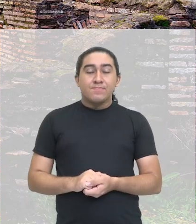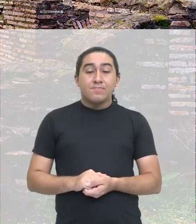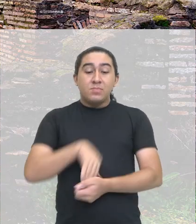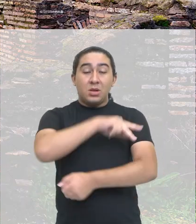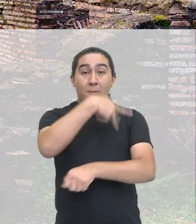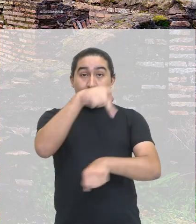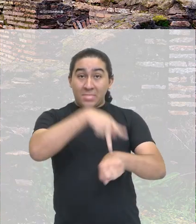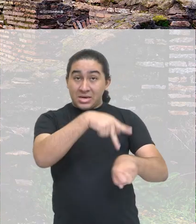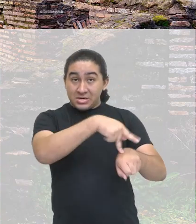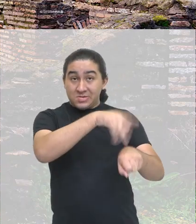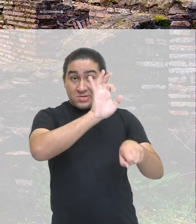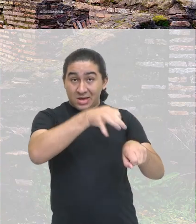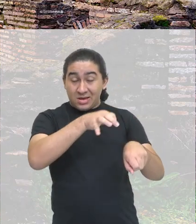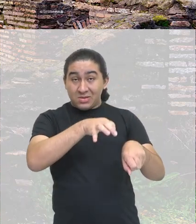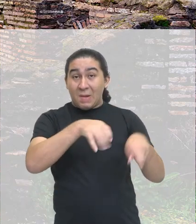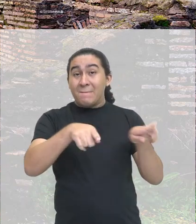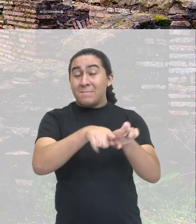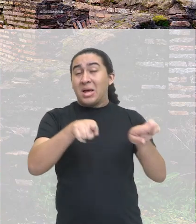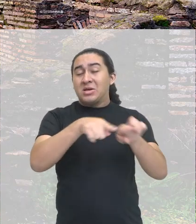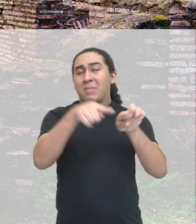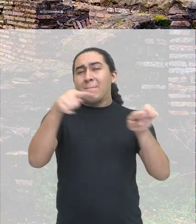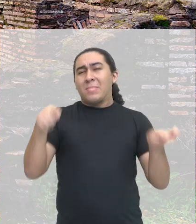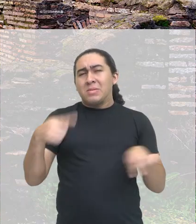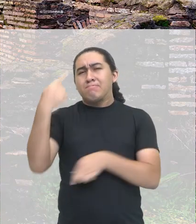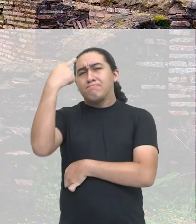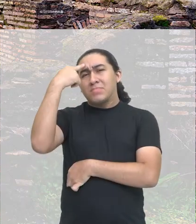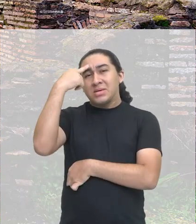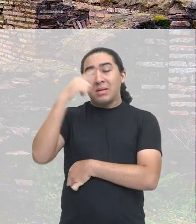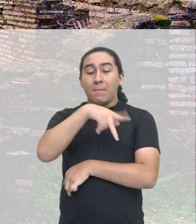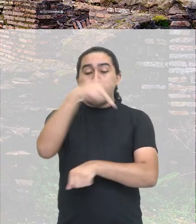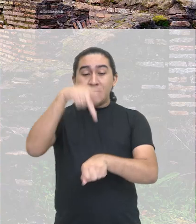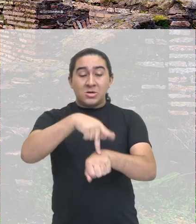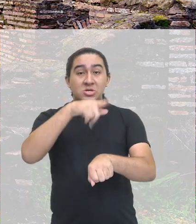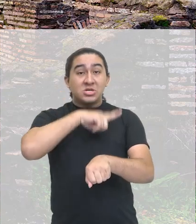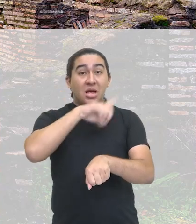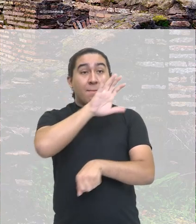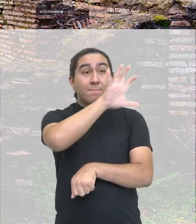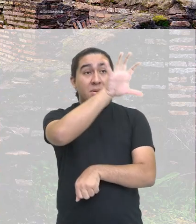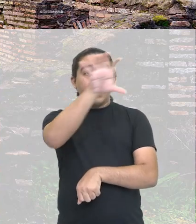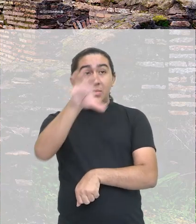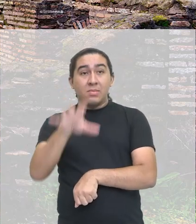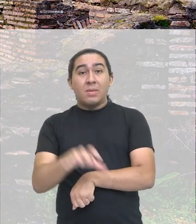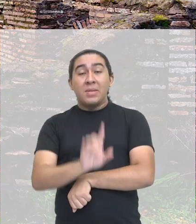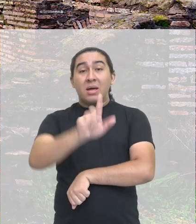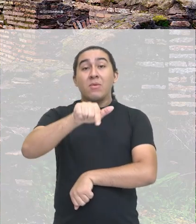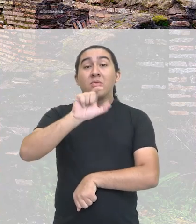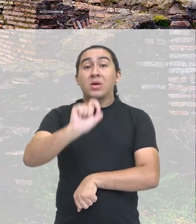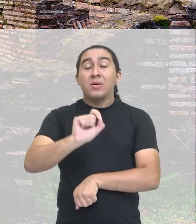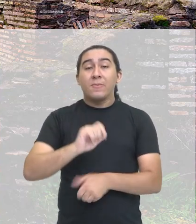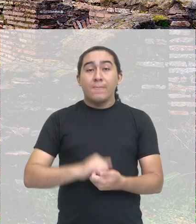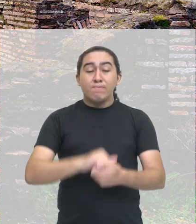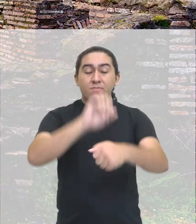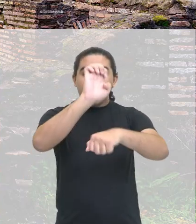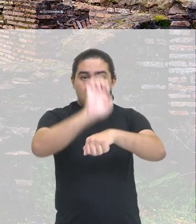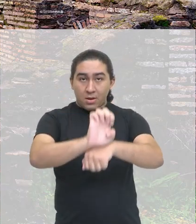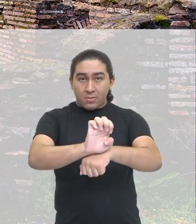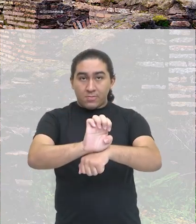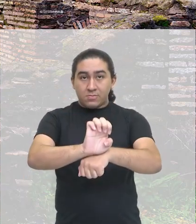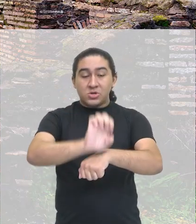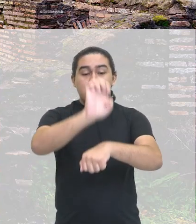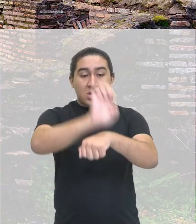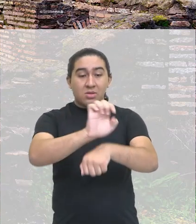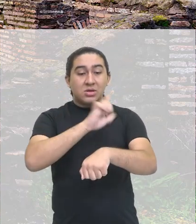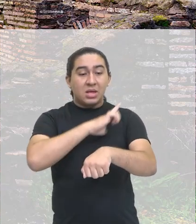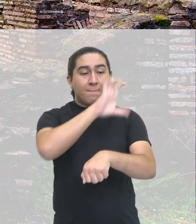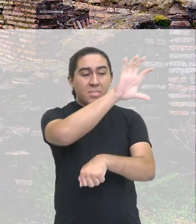país, não é um Império, é um país, mas esse país é dividido em regiões menores que são quem? Os Estados, e os Estados se